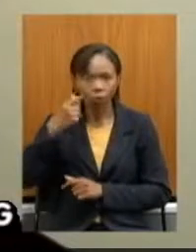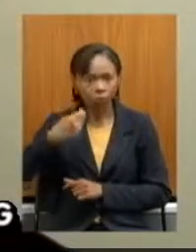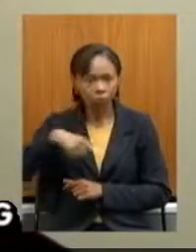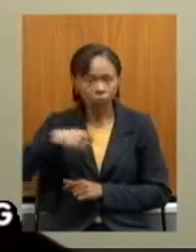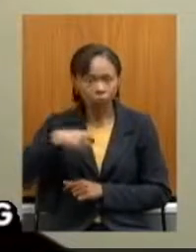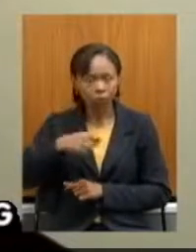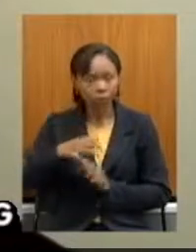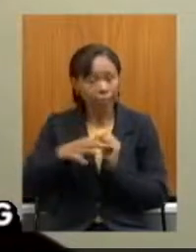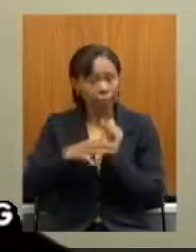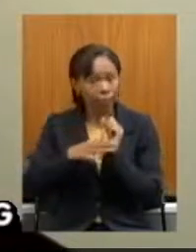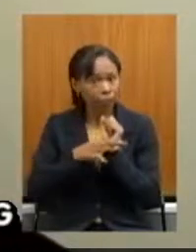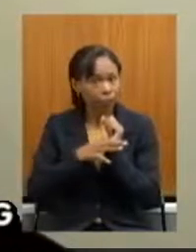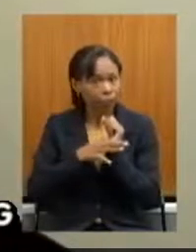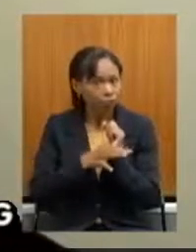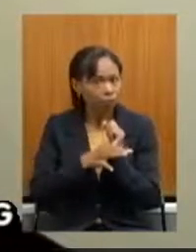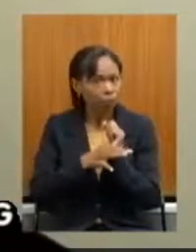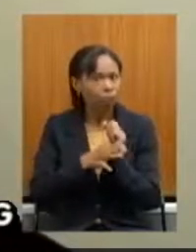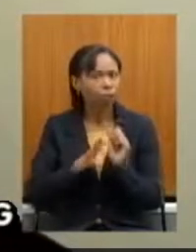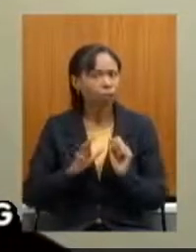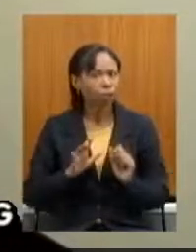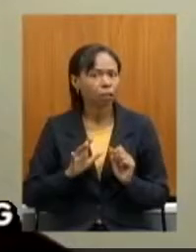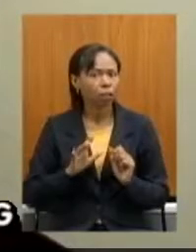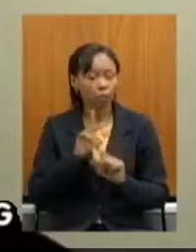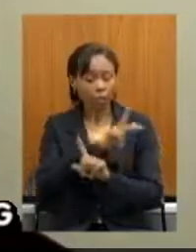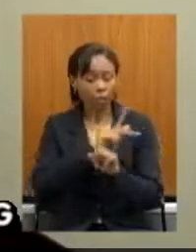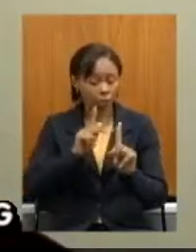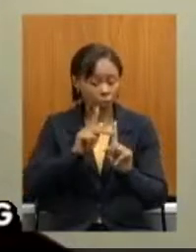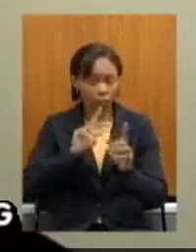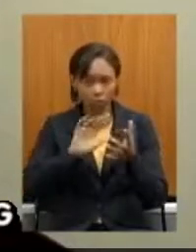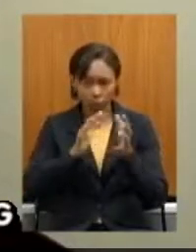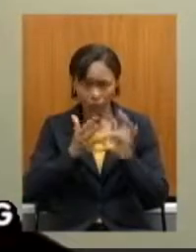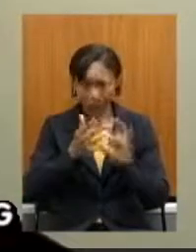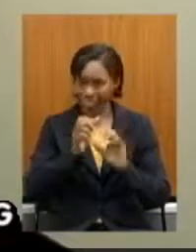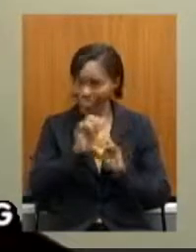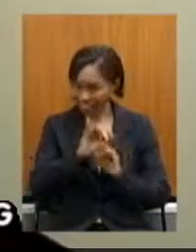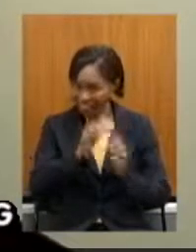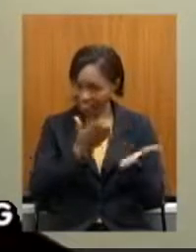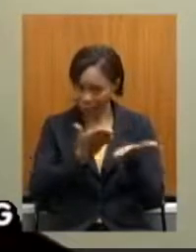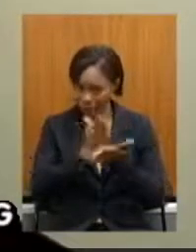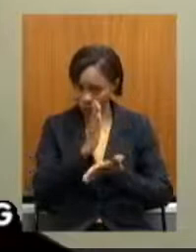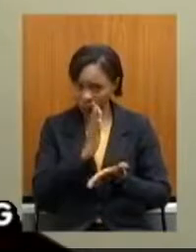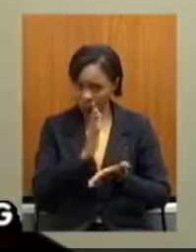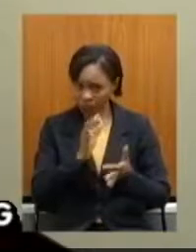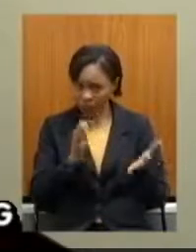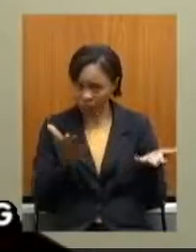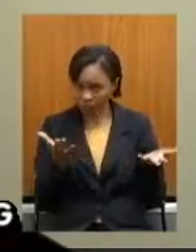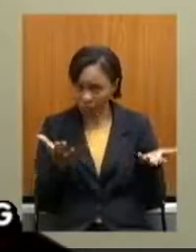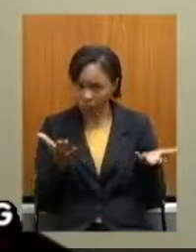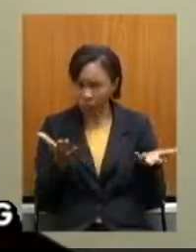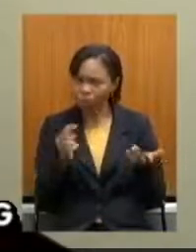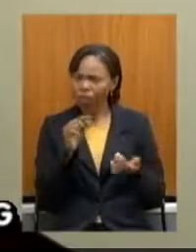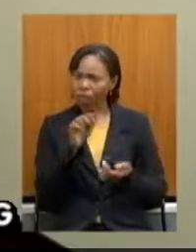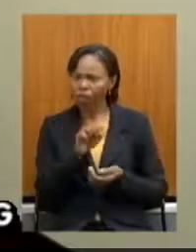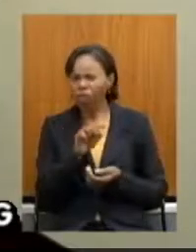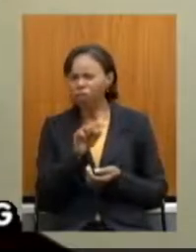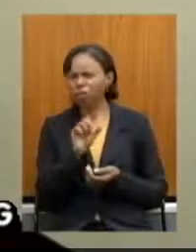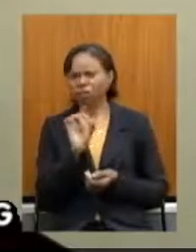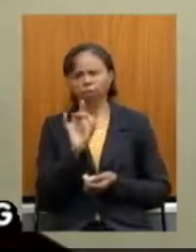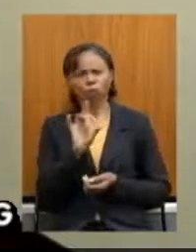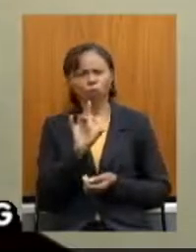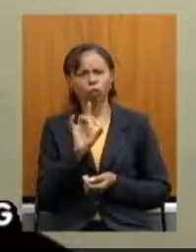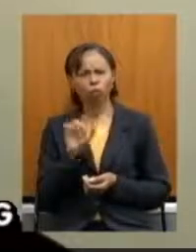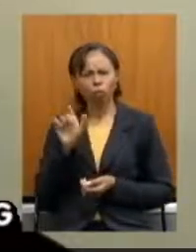que a reforma da Previdência vire a acontecer. Ela não será somente para ele